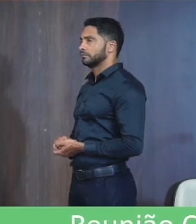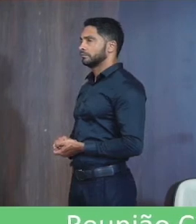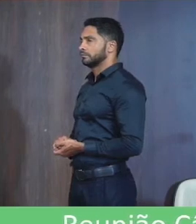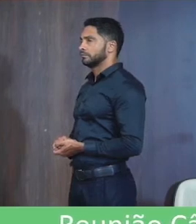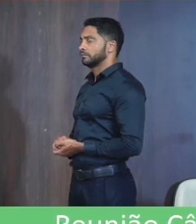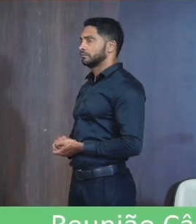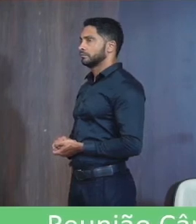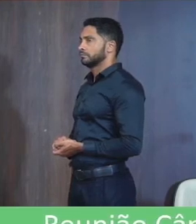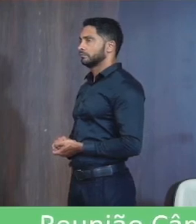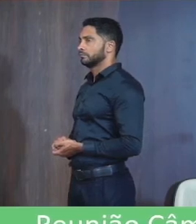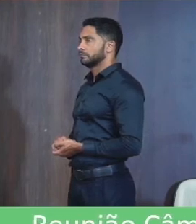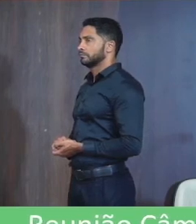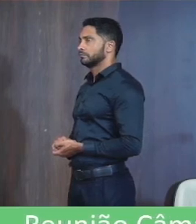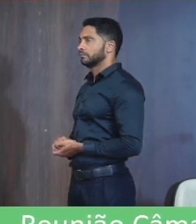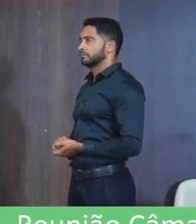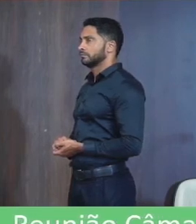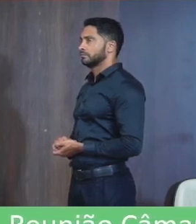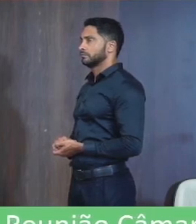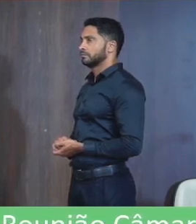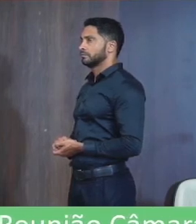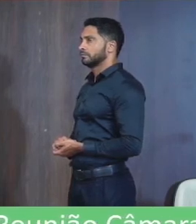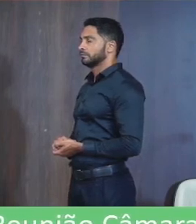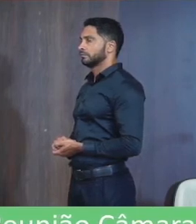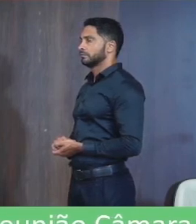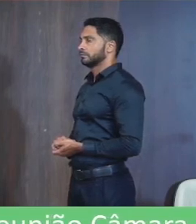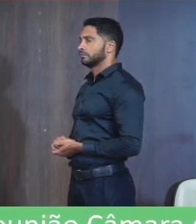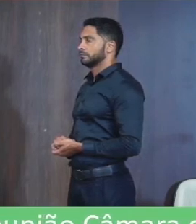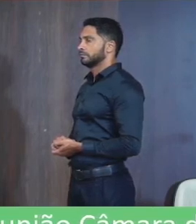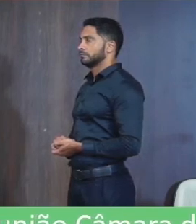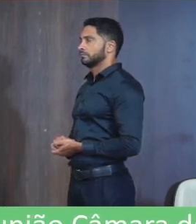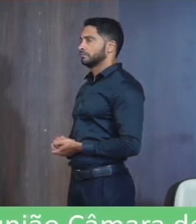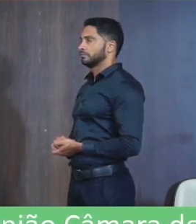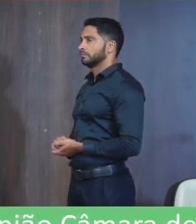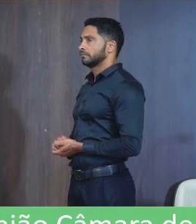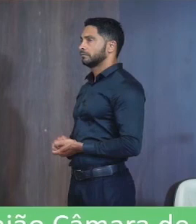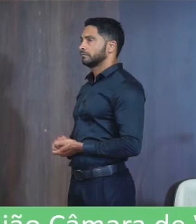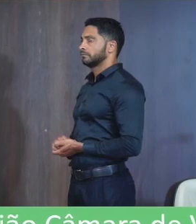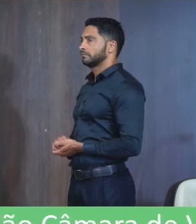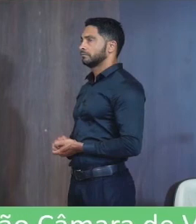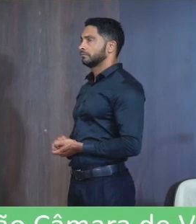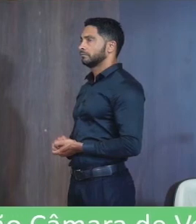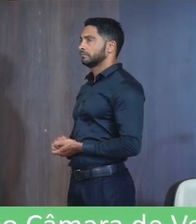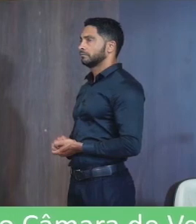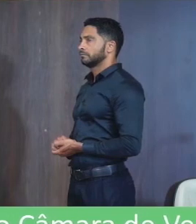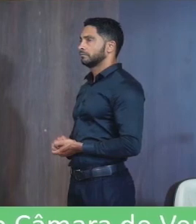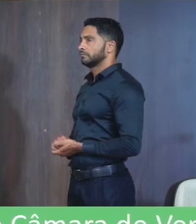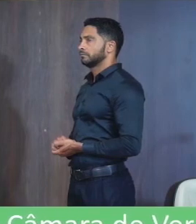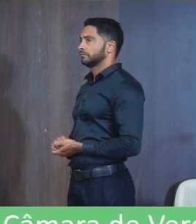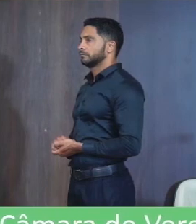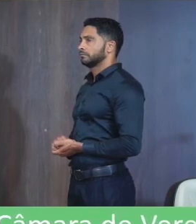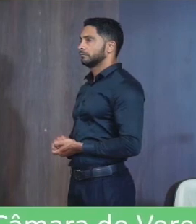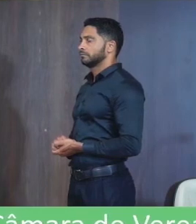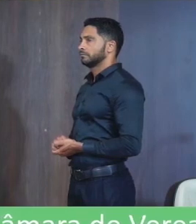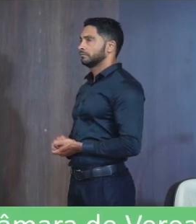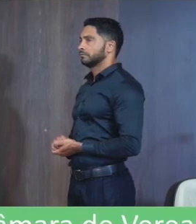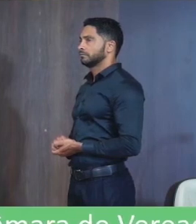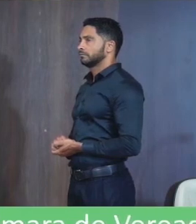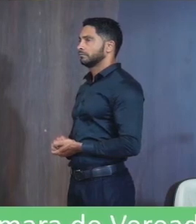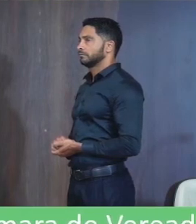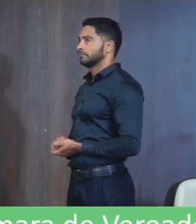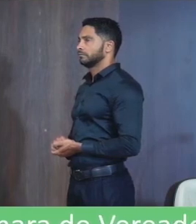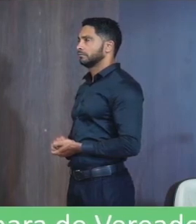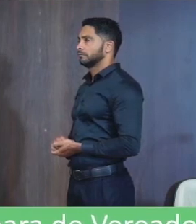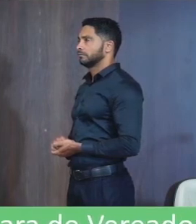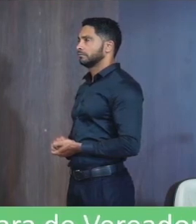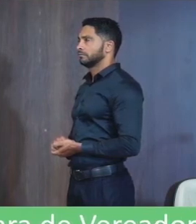hino De ilusão De galmeleira Jana uva Uma história Que